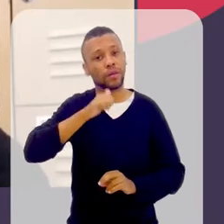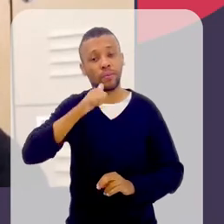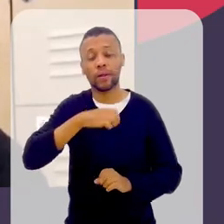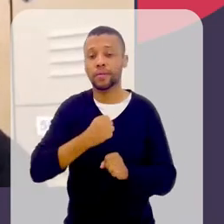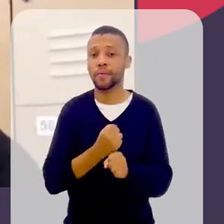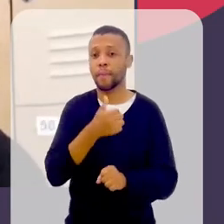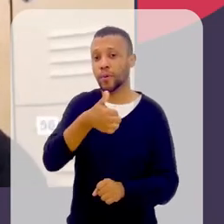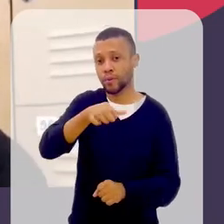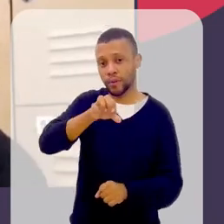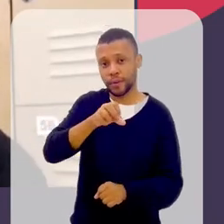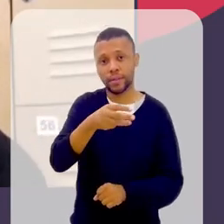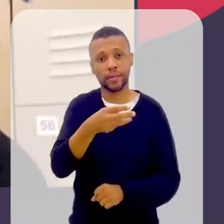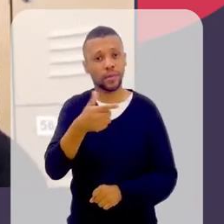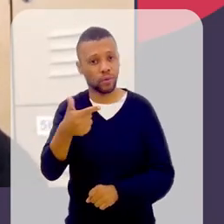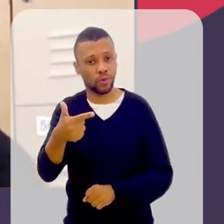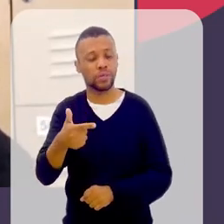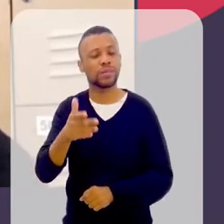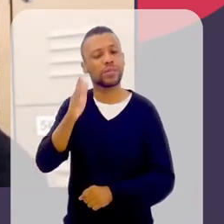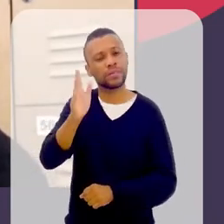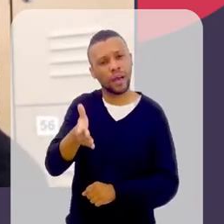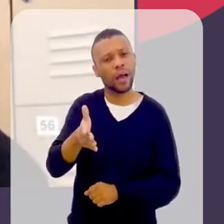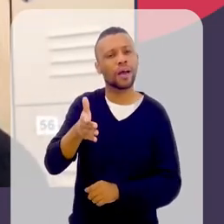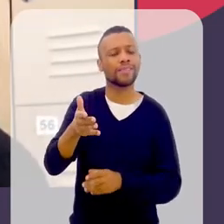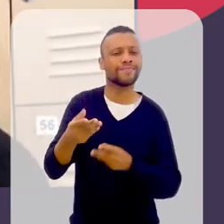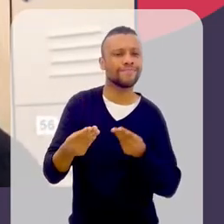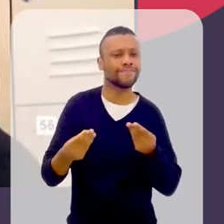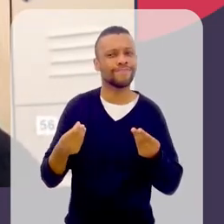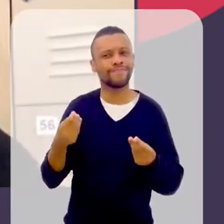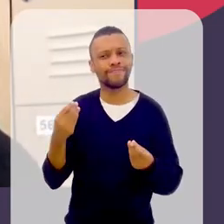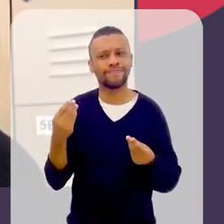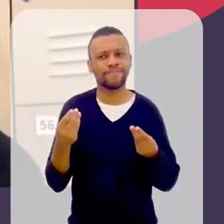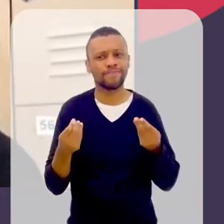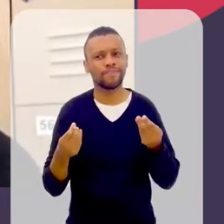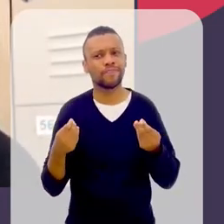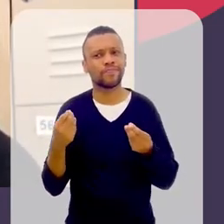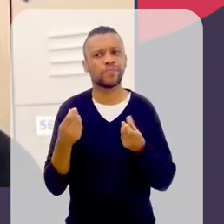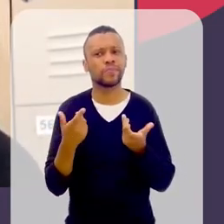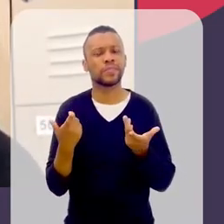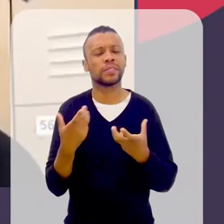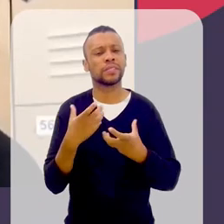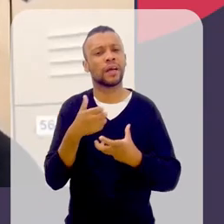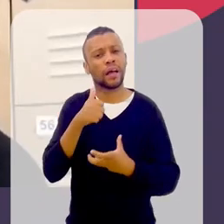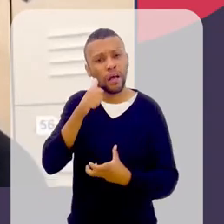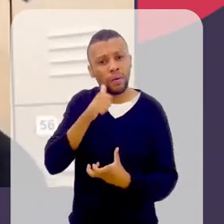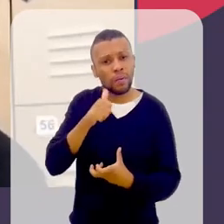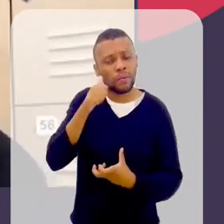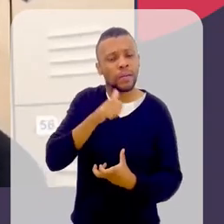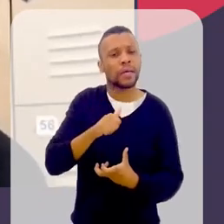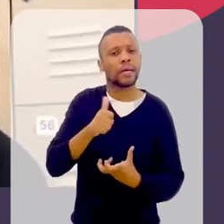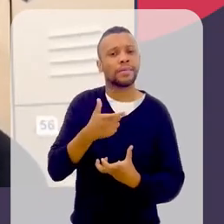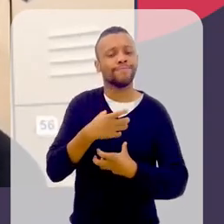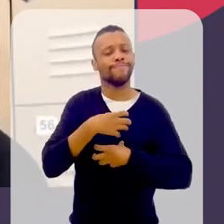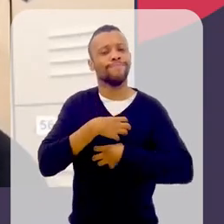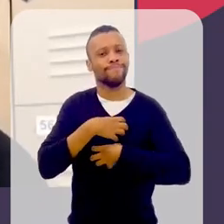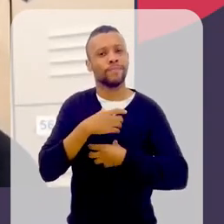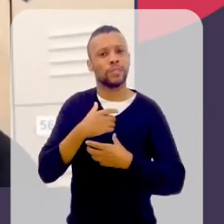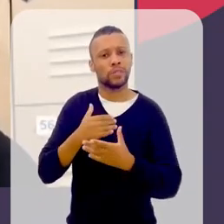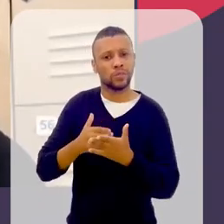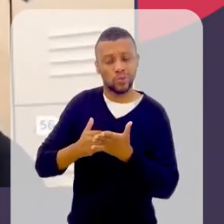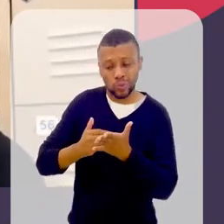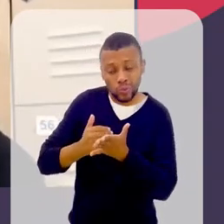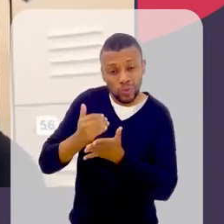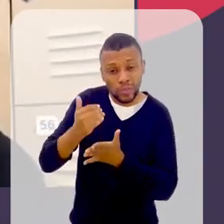em 1832. Então, isso já é, sabe, como assim, uma mulher que ficou livre